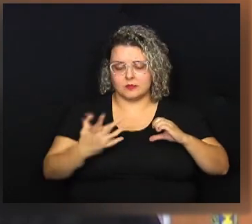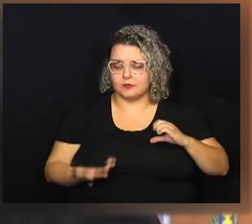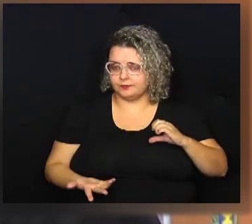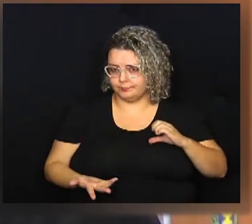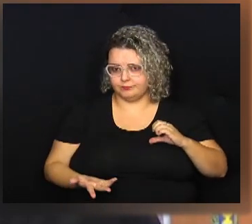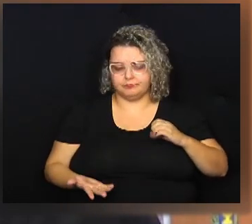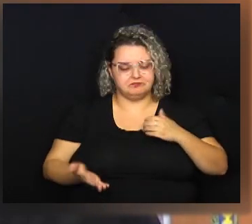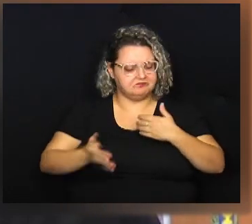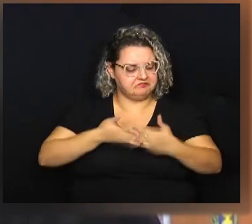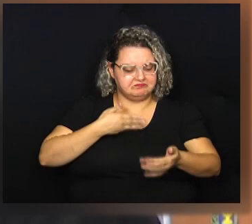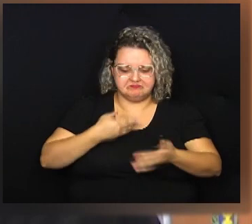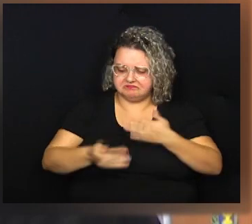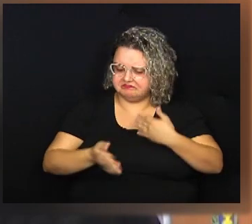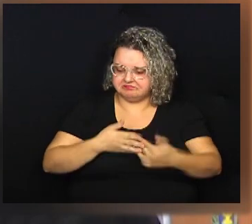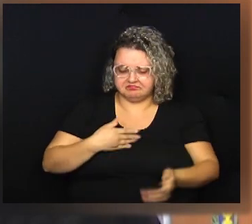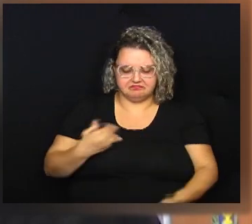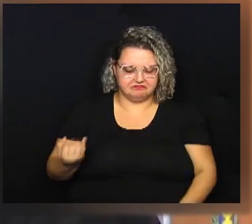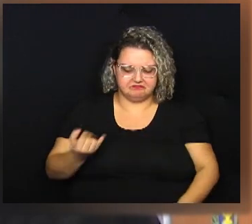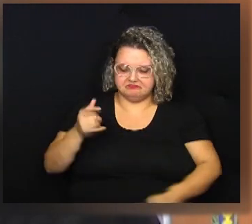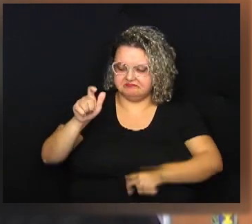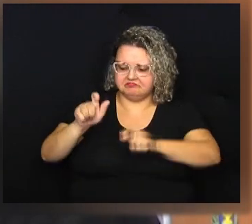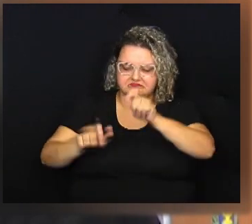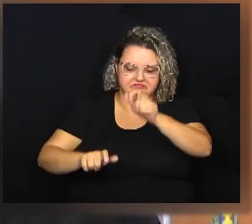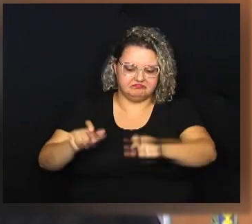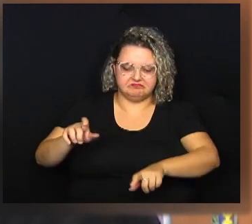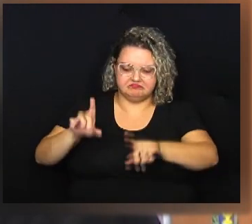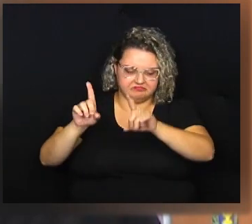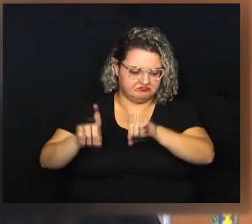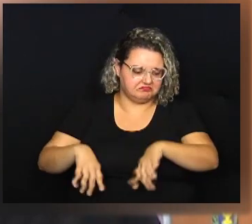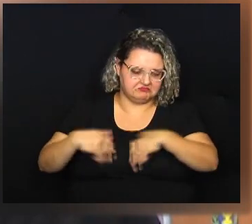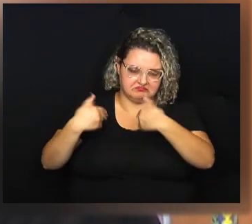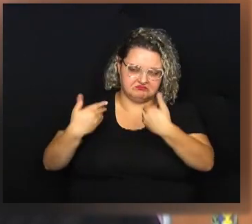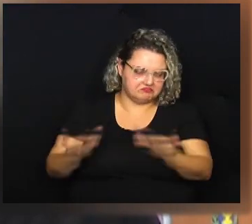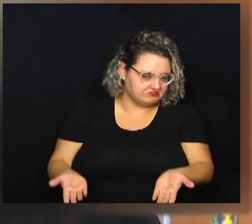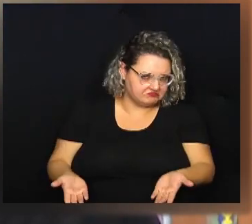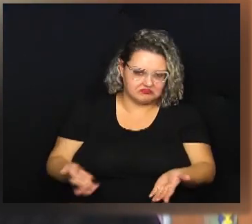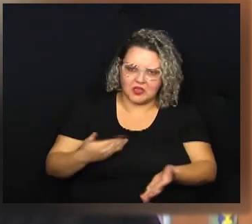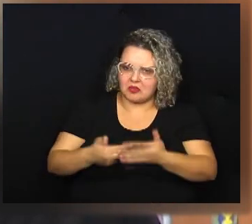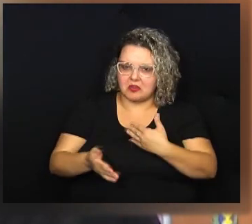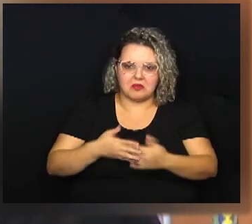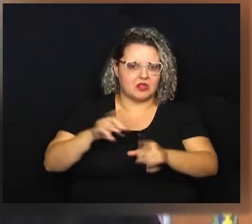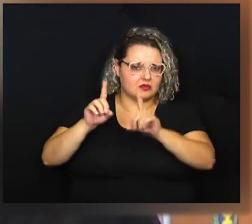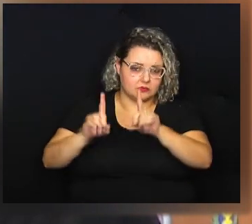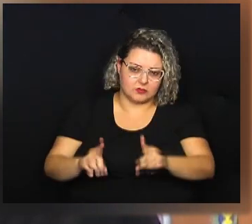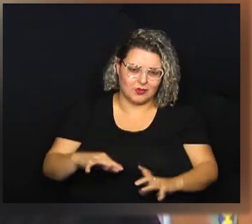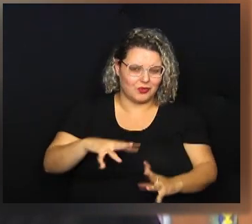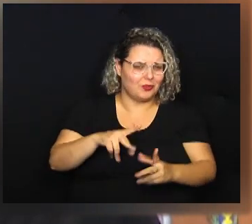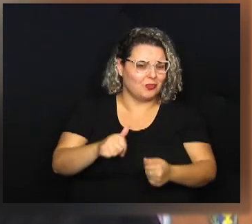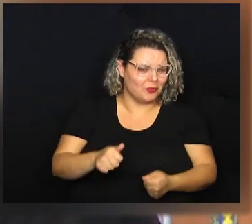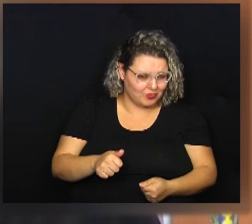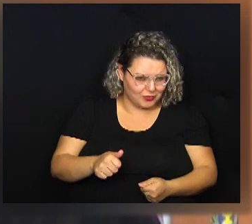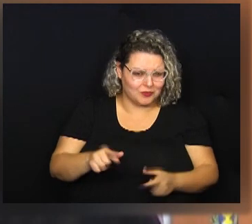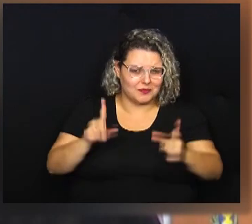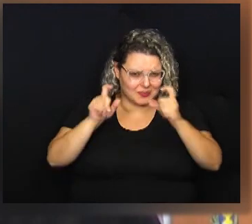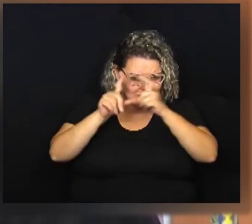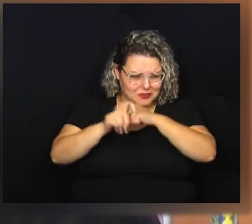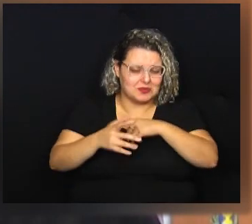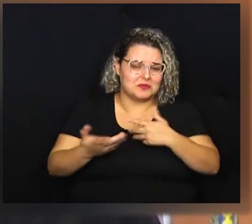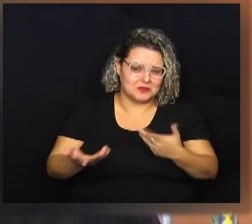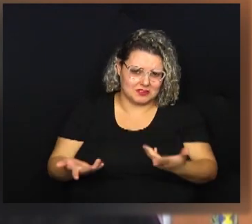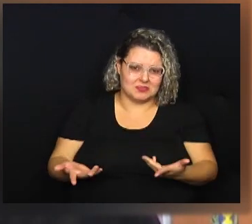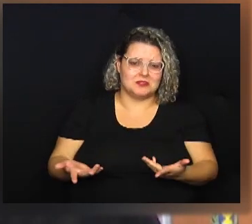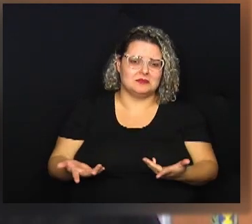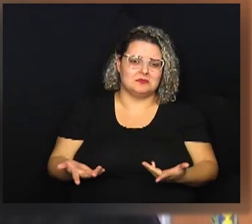Ame seu filho. Não importa a deficiência. Como bem eu disse, o mundo de hoje está tão